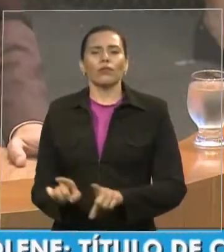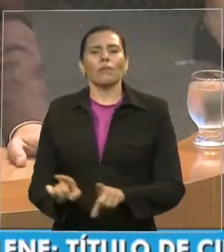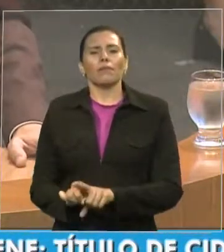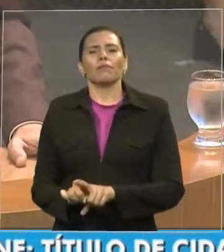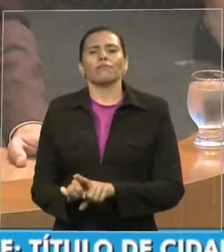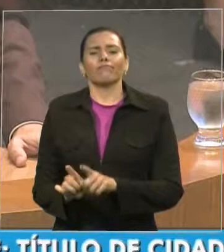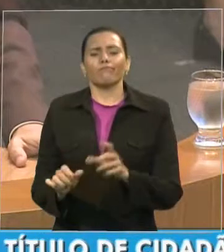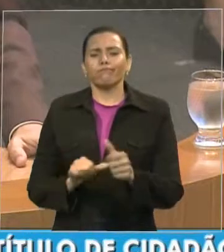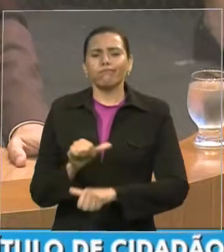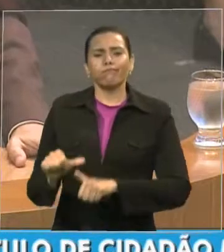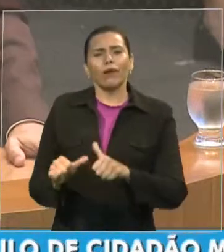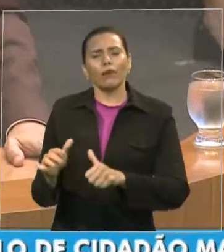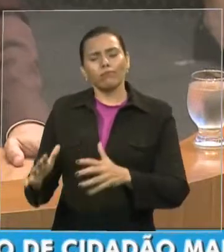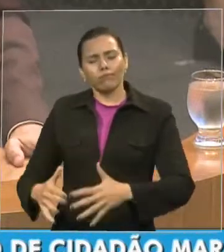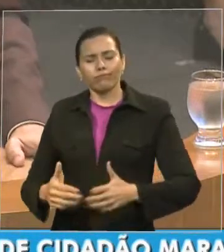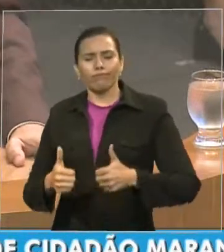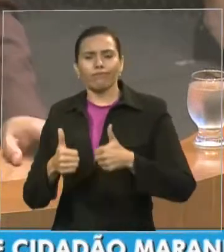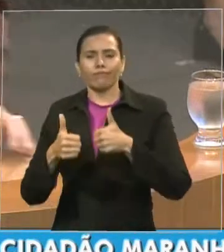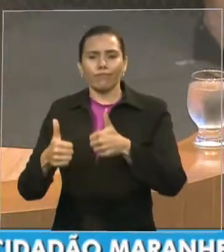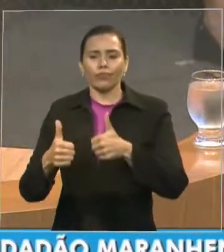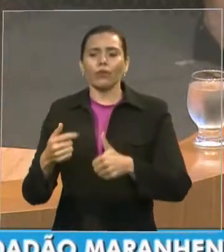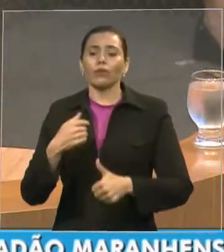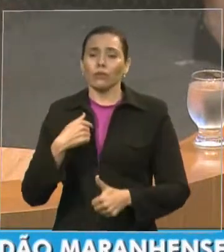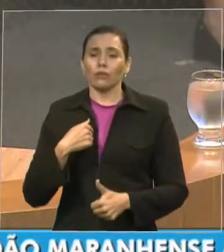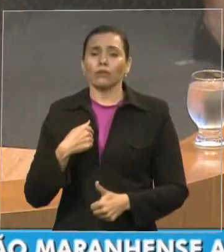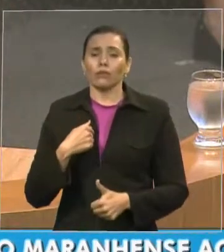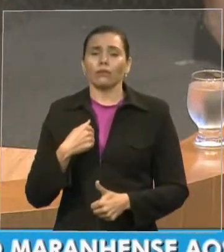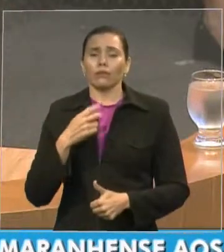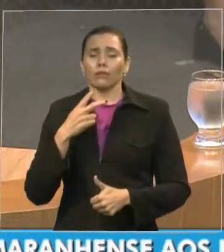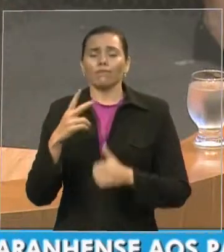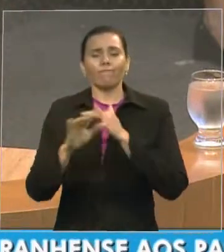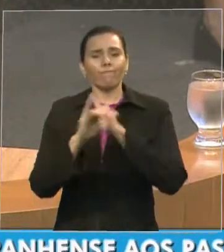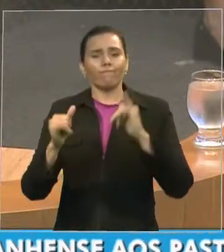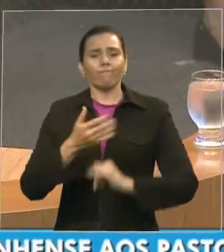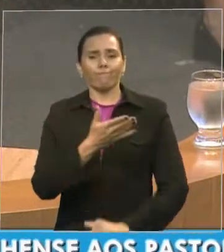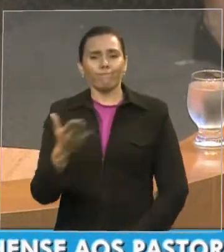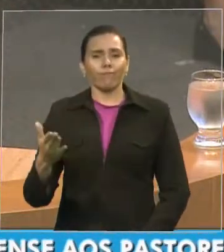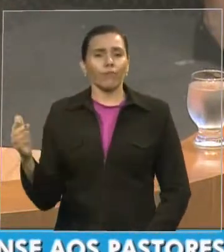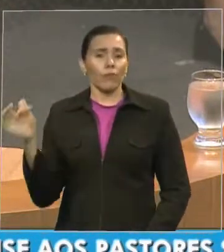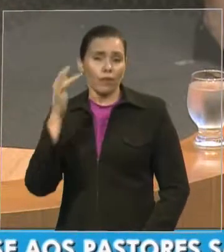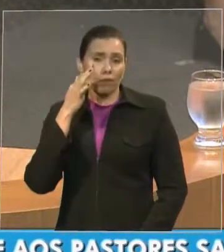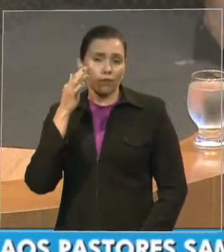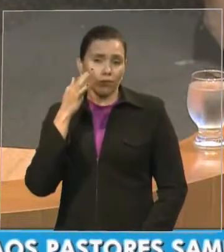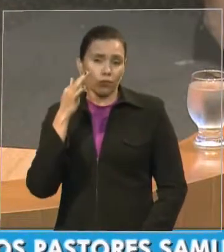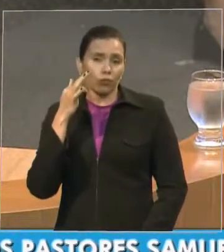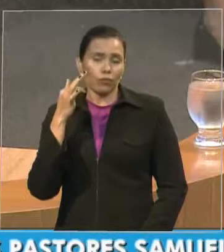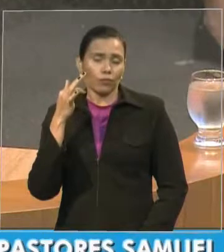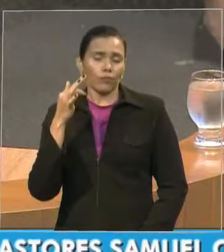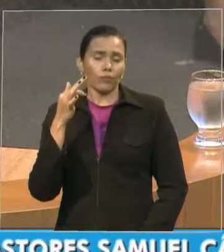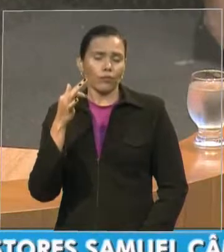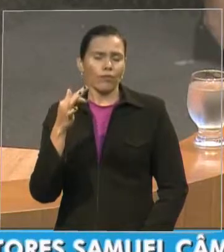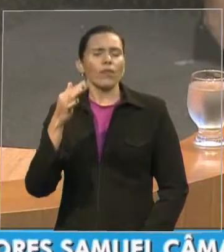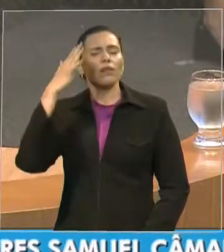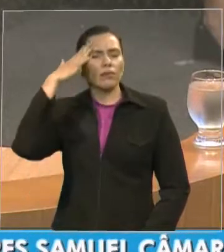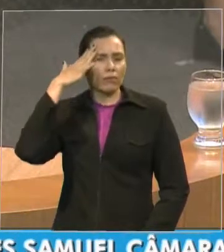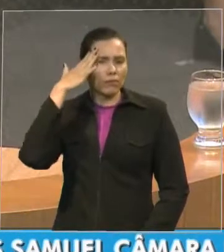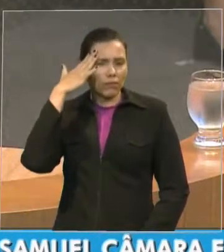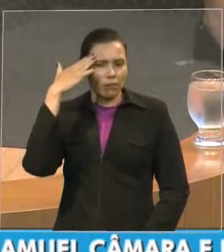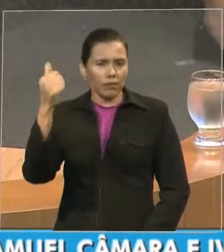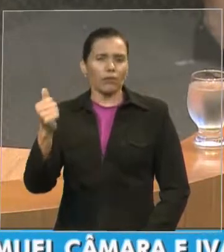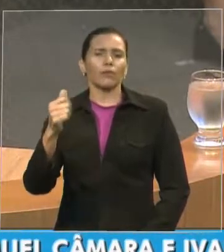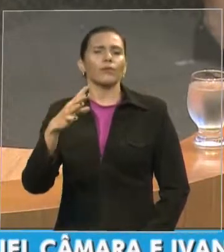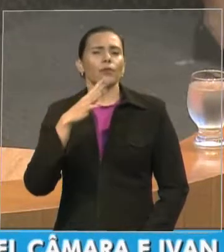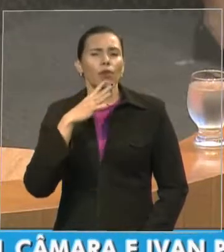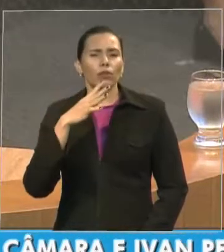o governador Flávio Dino ele tem esse conhecimento da do trabalho que